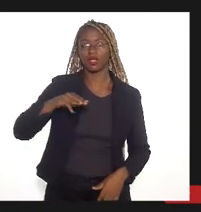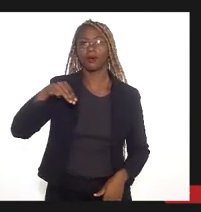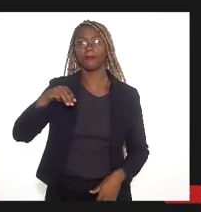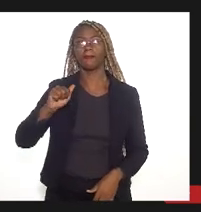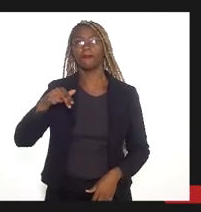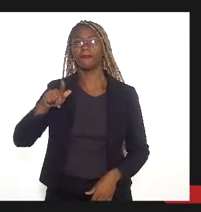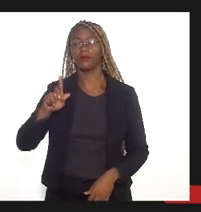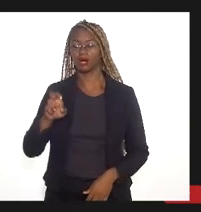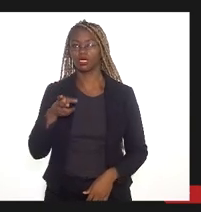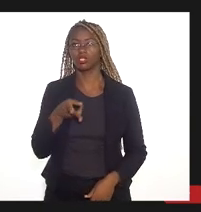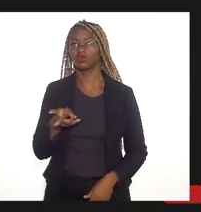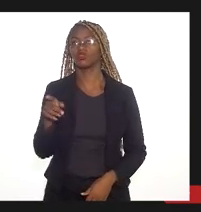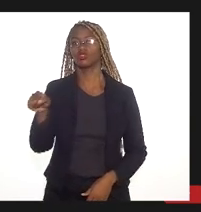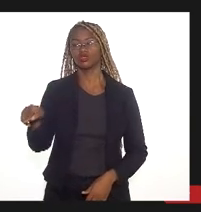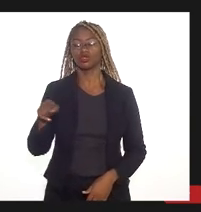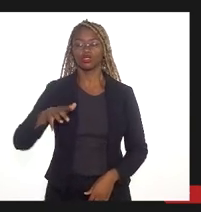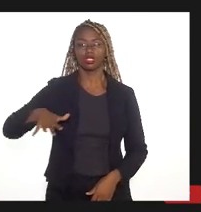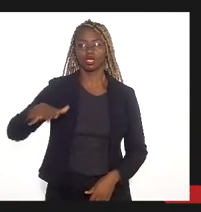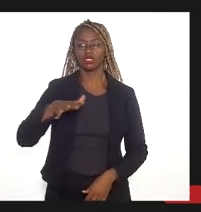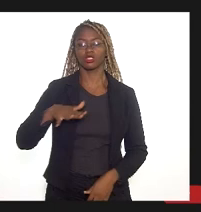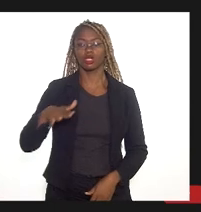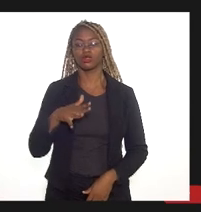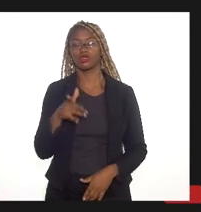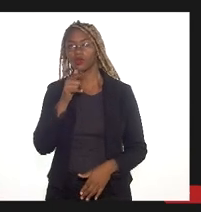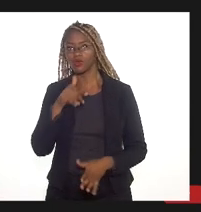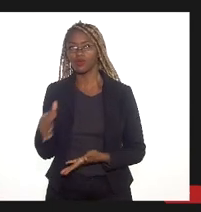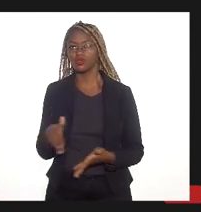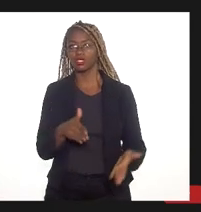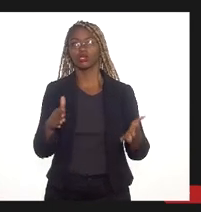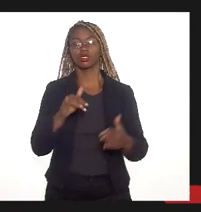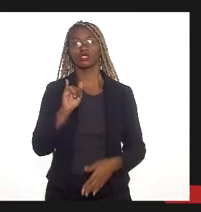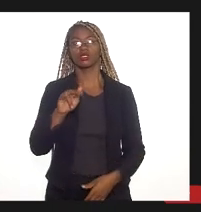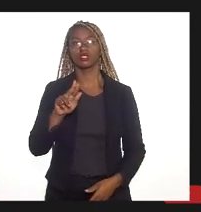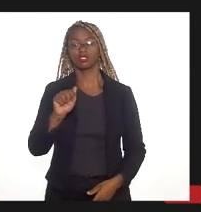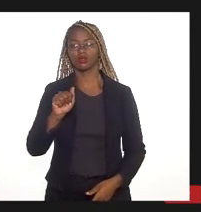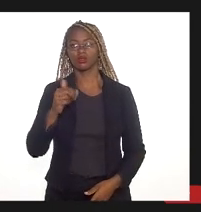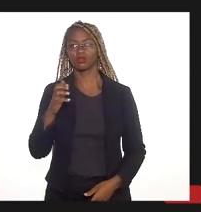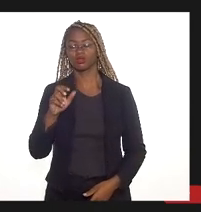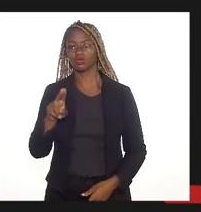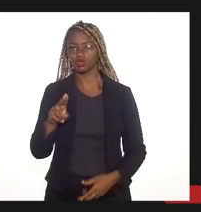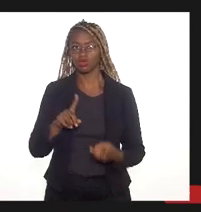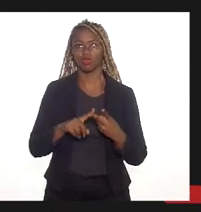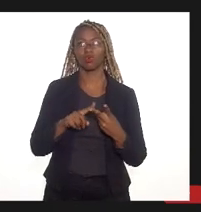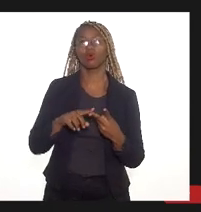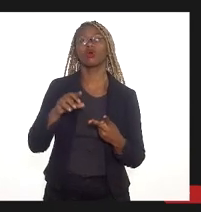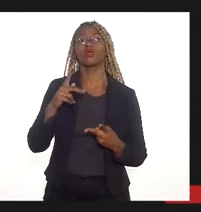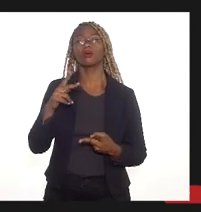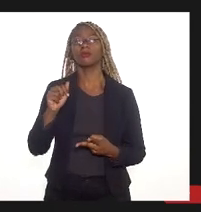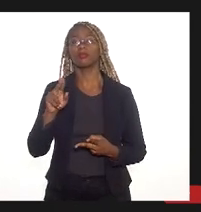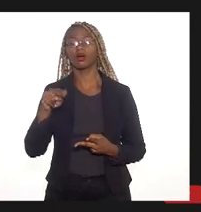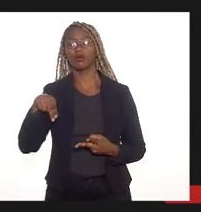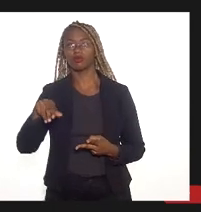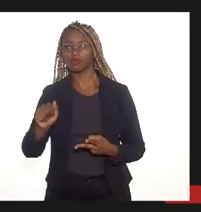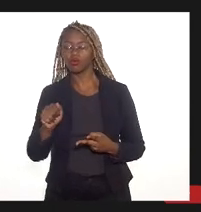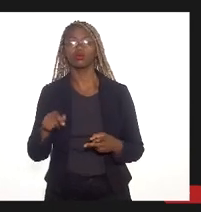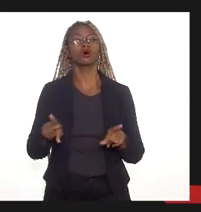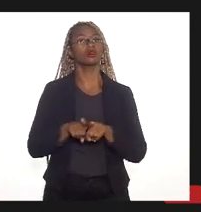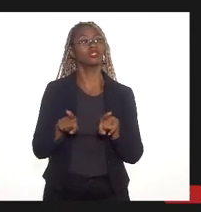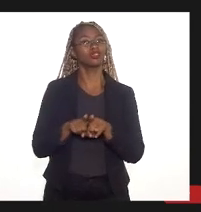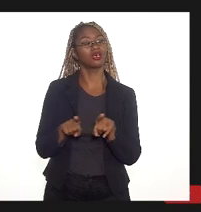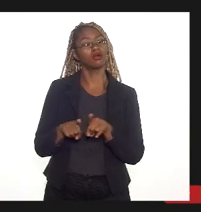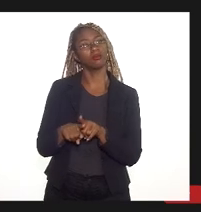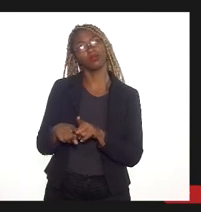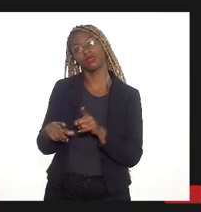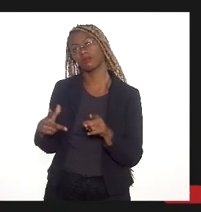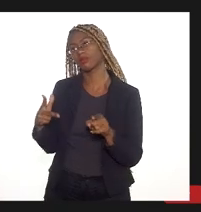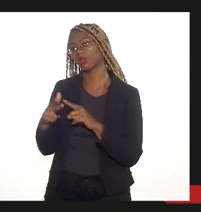remanescente na zona estuarina dos rios Iguaçu, Sarapuí, Estrela e Pavuna, coibindo sua degradação por